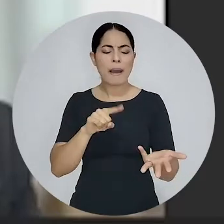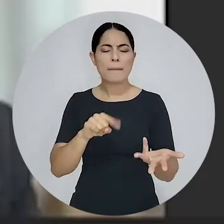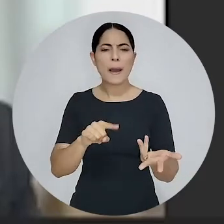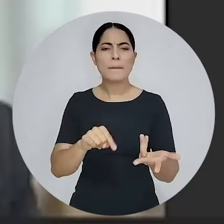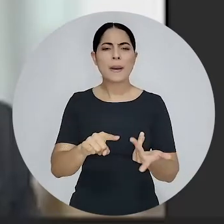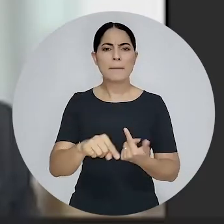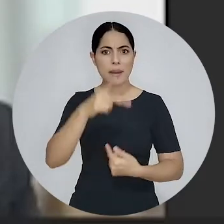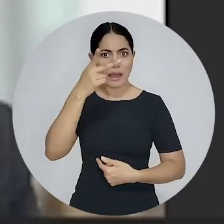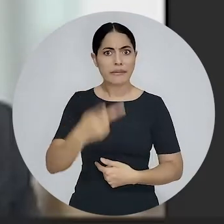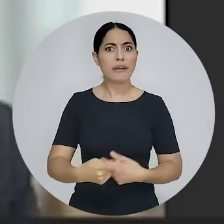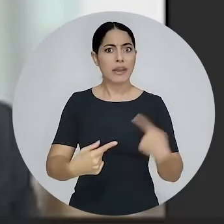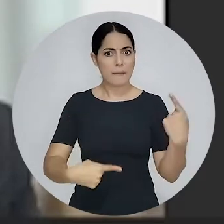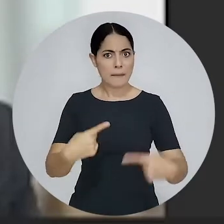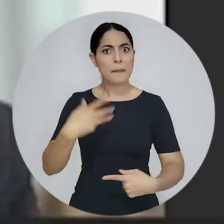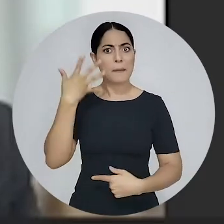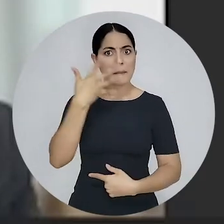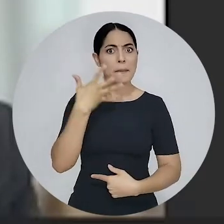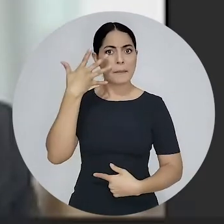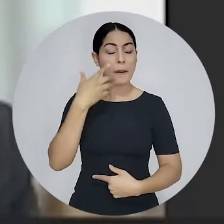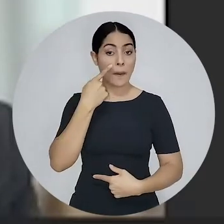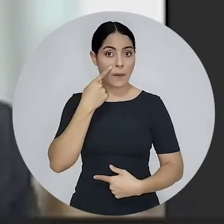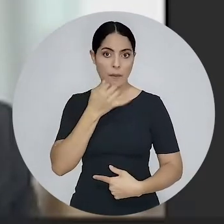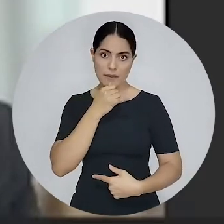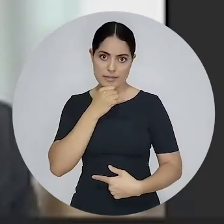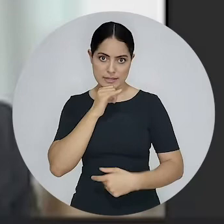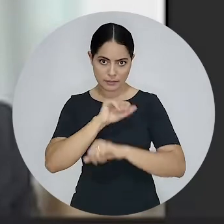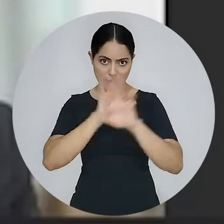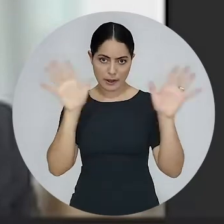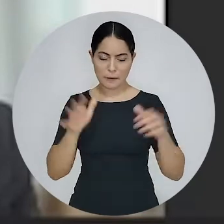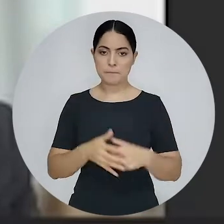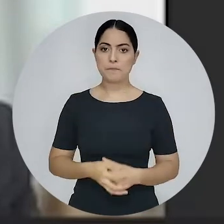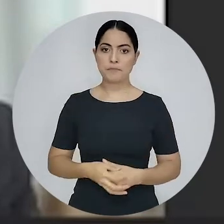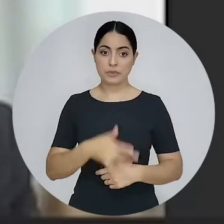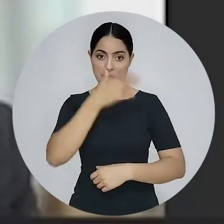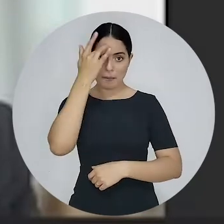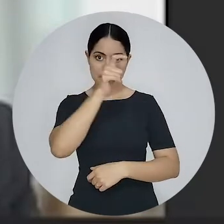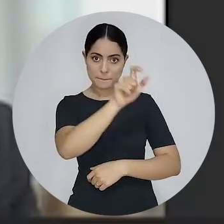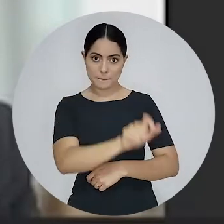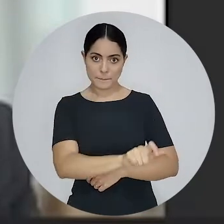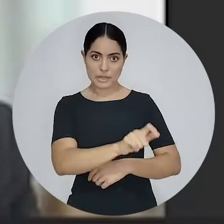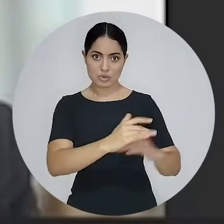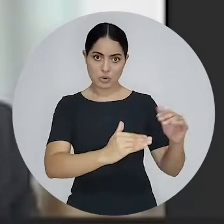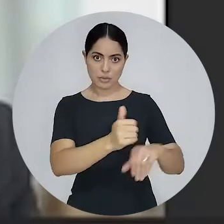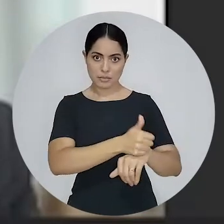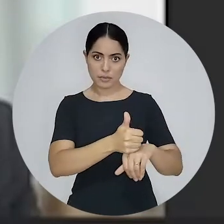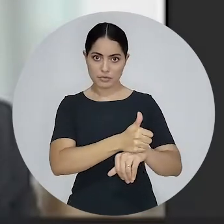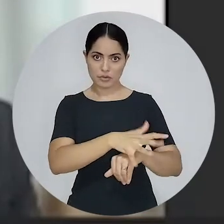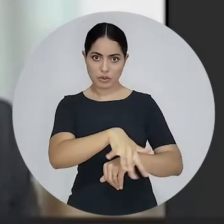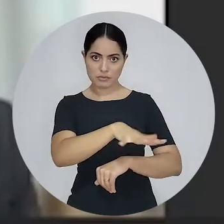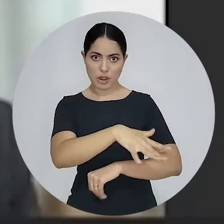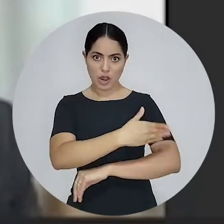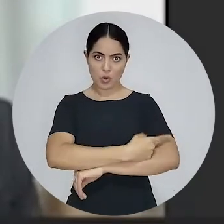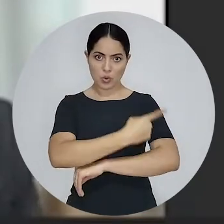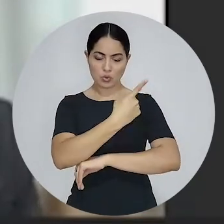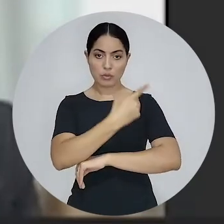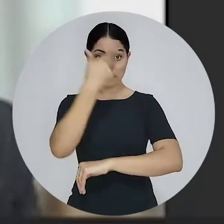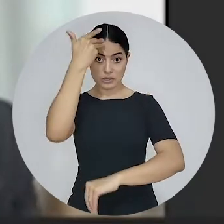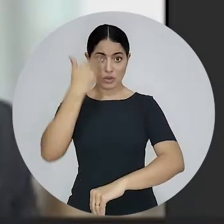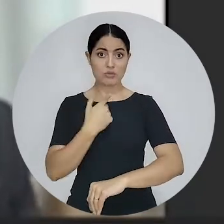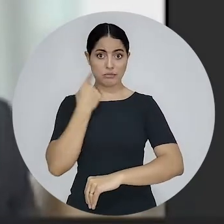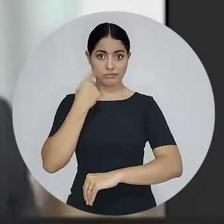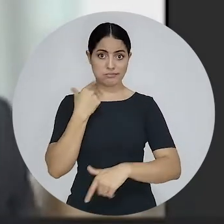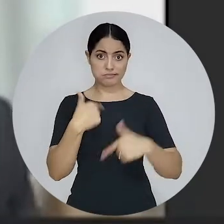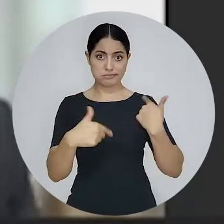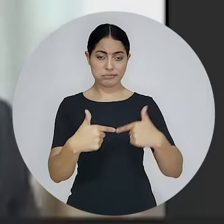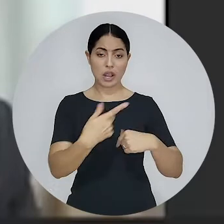Você vê quantas coisas nós falamos agora. Eu vou dar um exemplo. Se um empregado de condomínio fosse me procurar, eu faço trabalhadores,